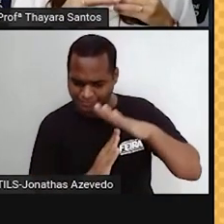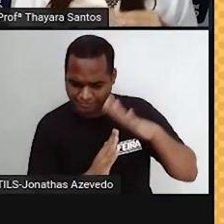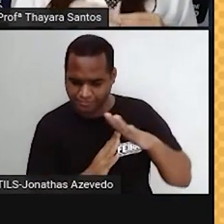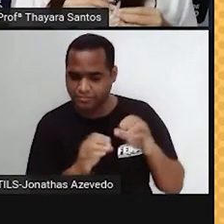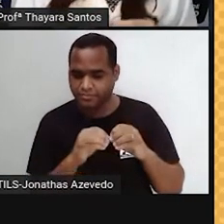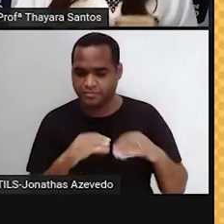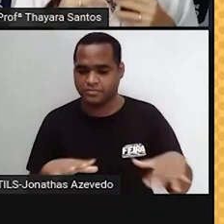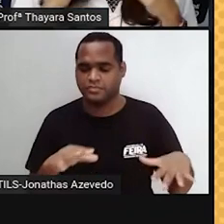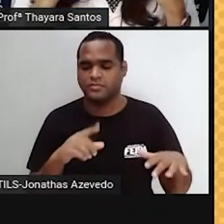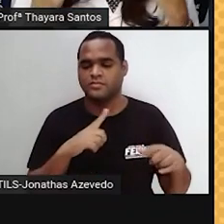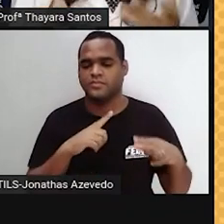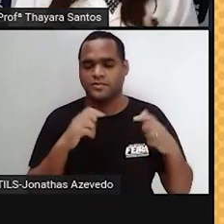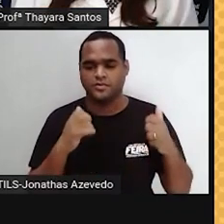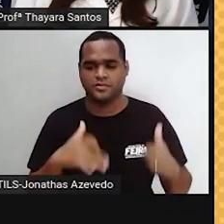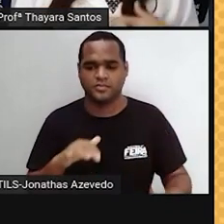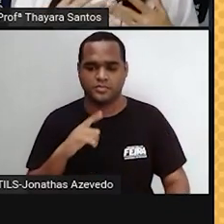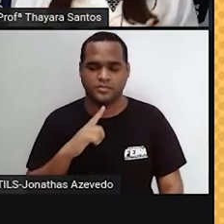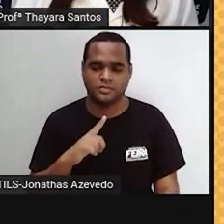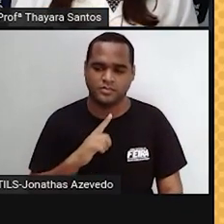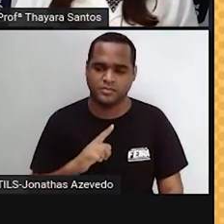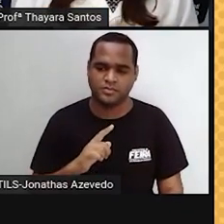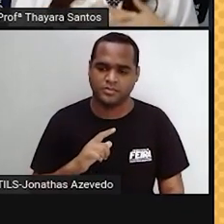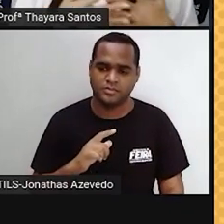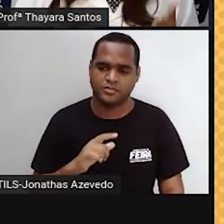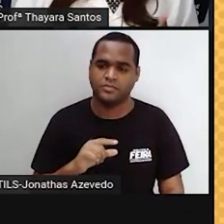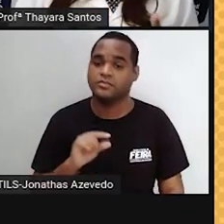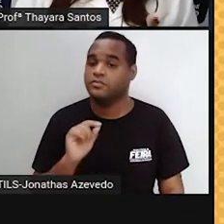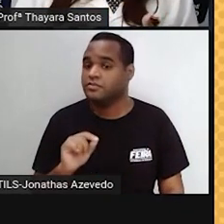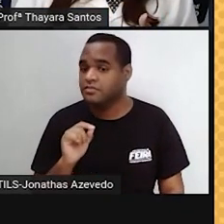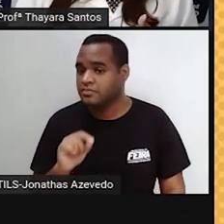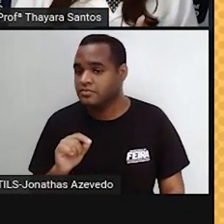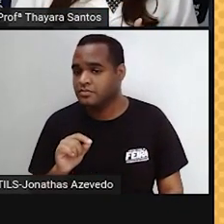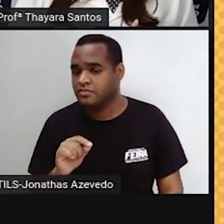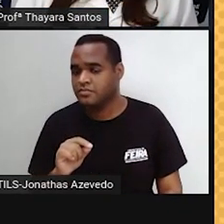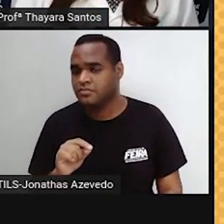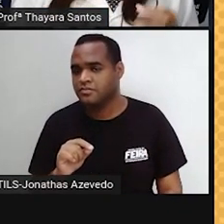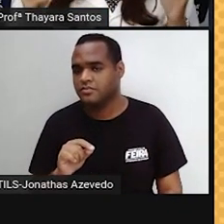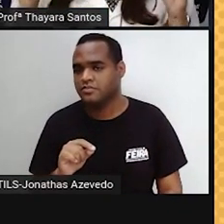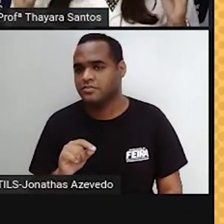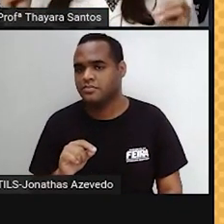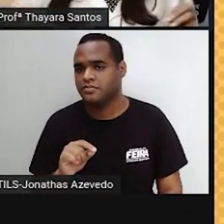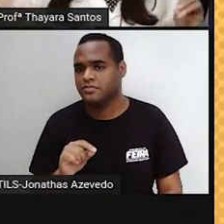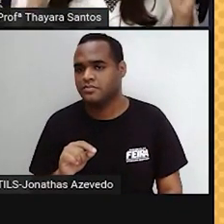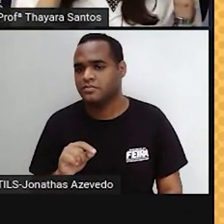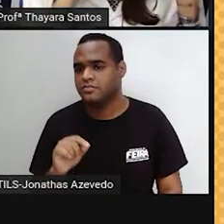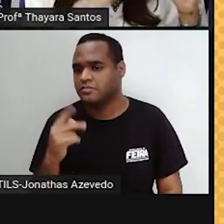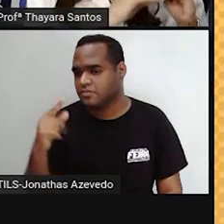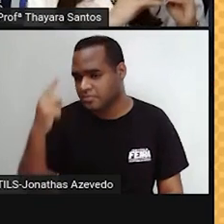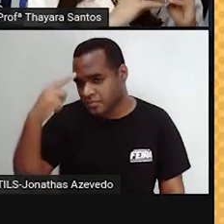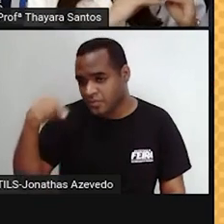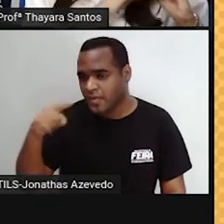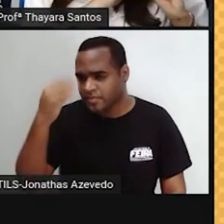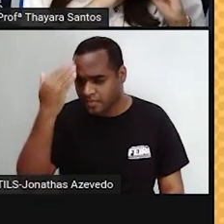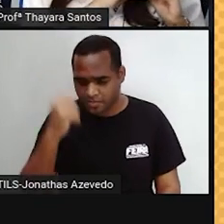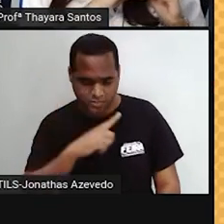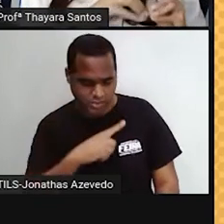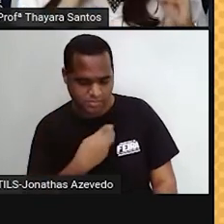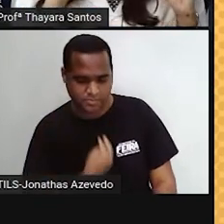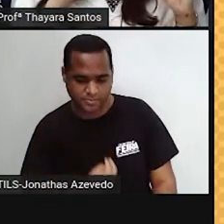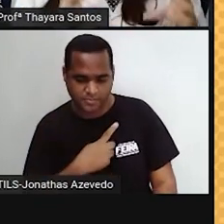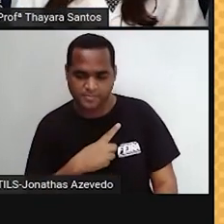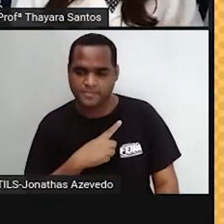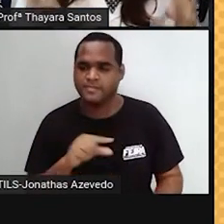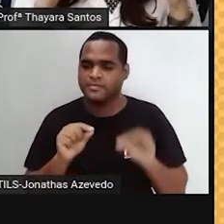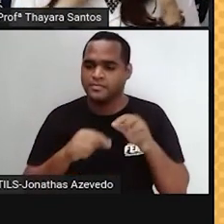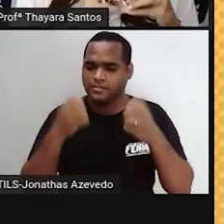As mulheres já nascem com todos os ovócitos que elas vão ter ao longo da vida dela toda. Então, desde que a gente está lá dentro do útero da nossa mãe,